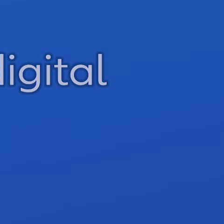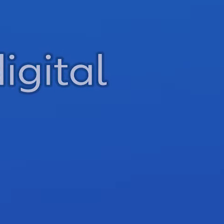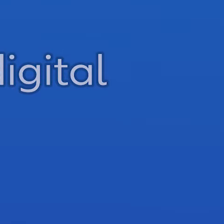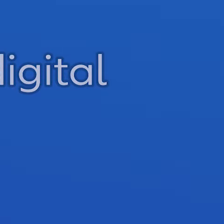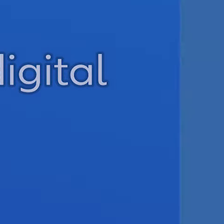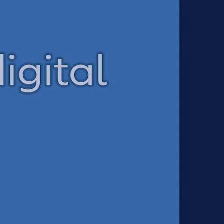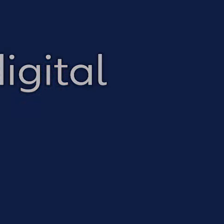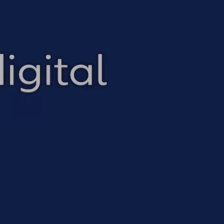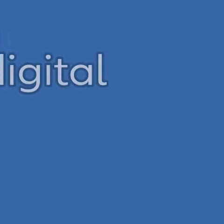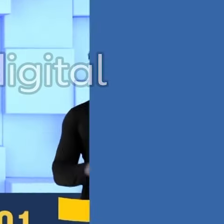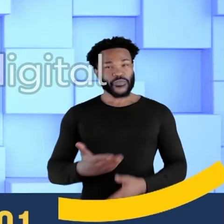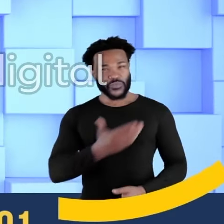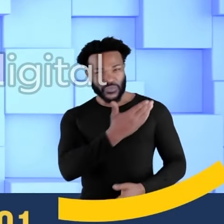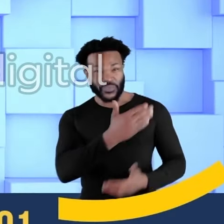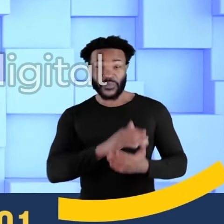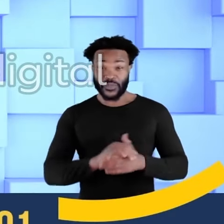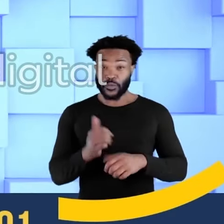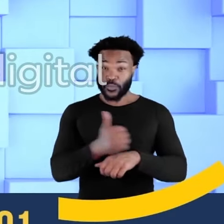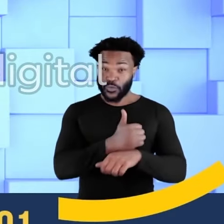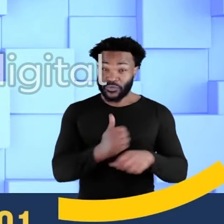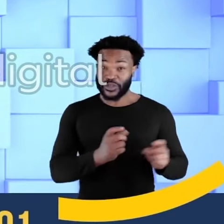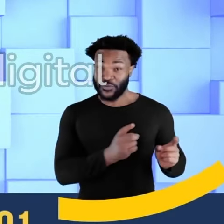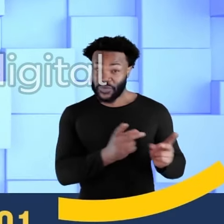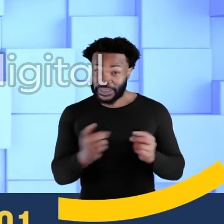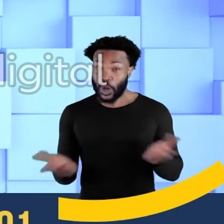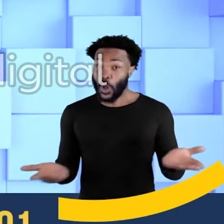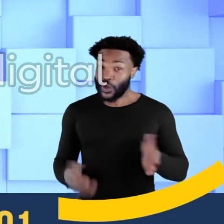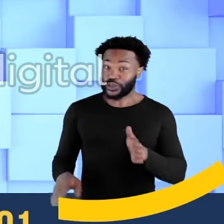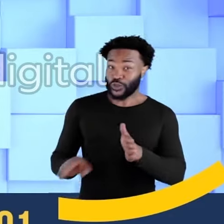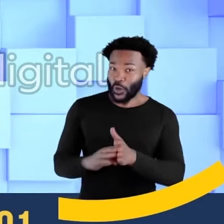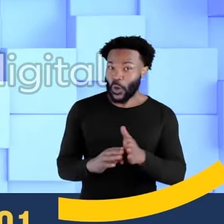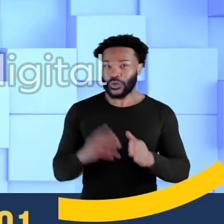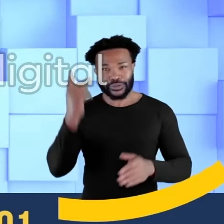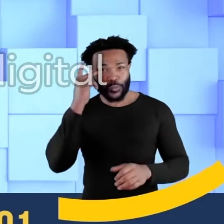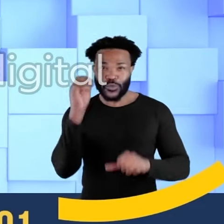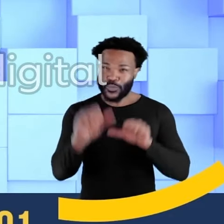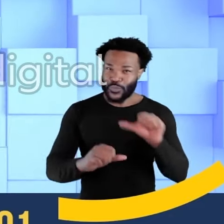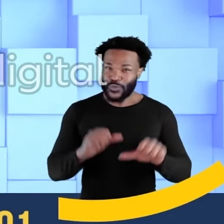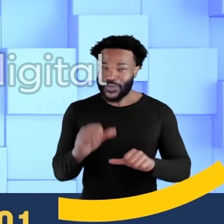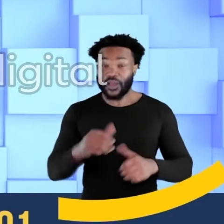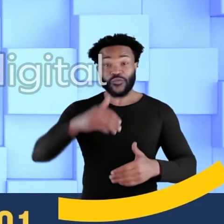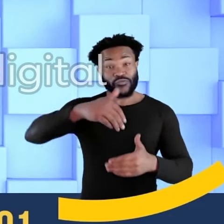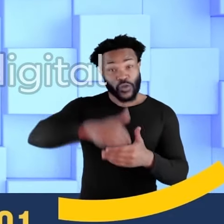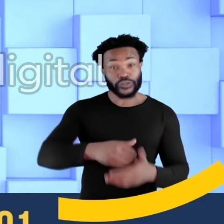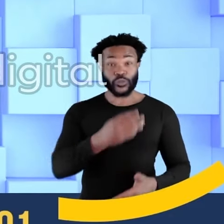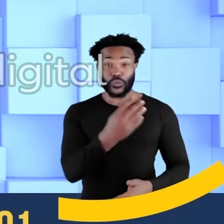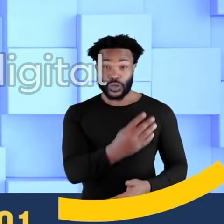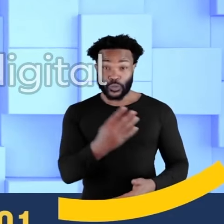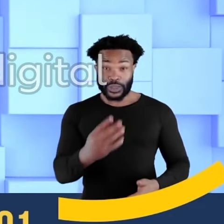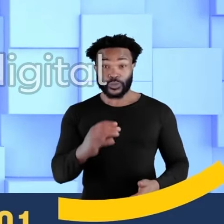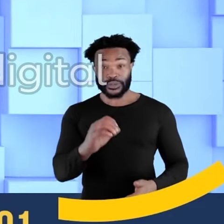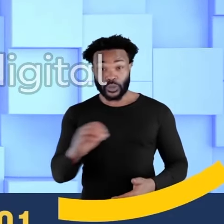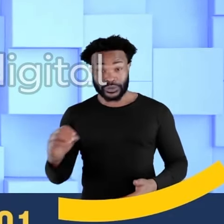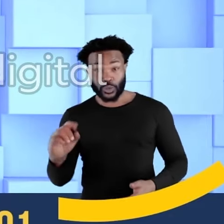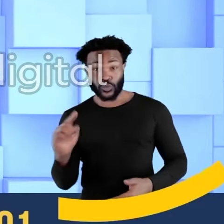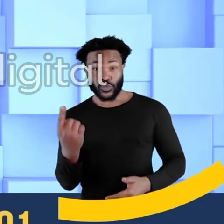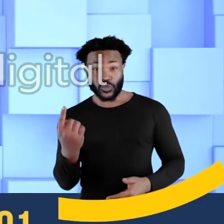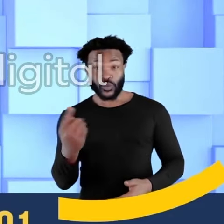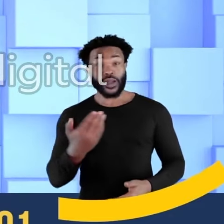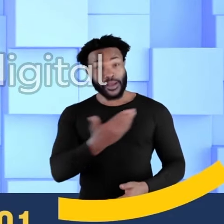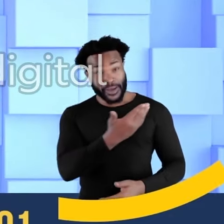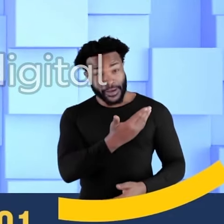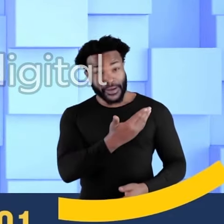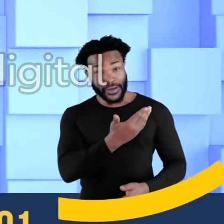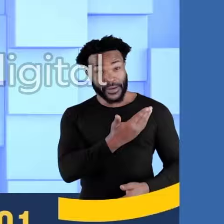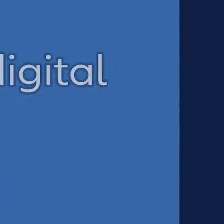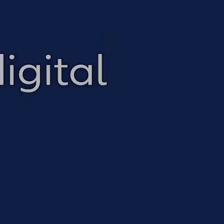União Brasil. Bruno Tatuapé Conceito, o sacoleiro que chegou para mudar São Paulo. Vote 4-4-0-0-1. Bruno